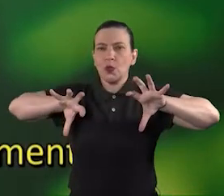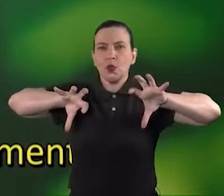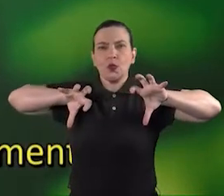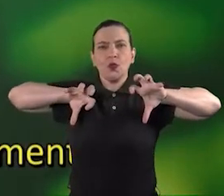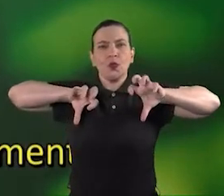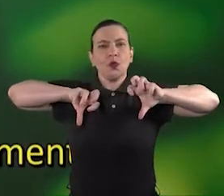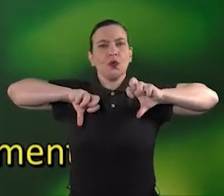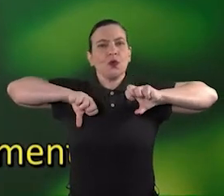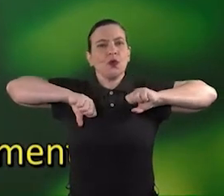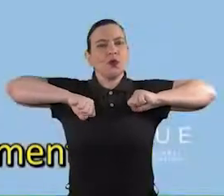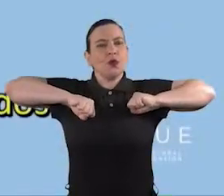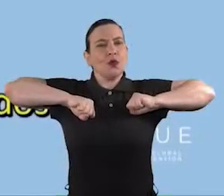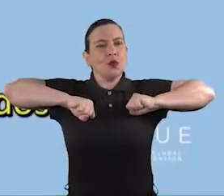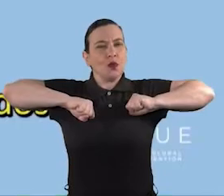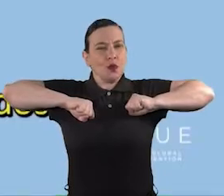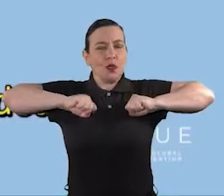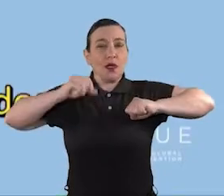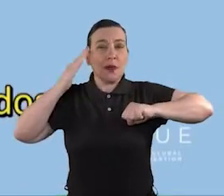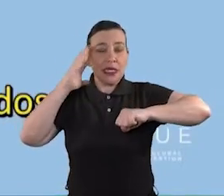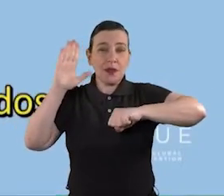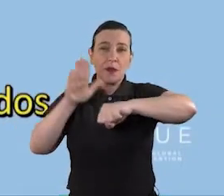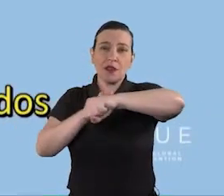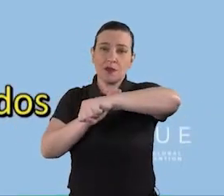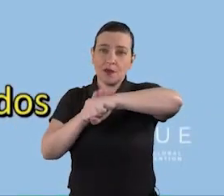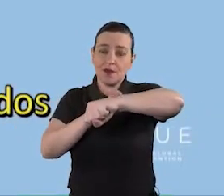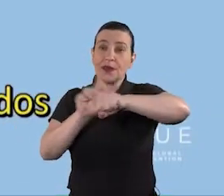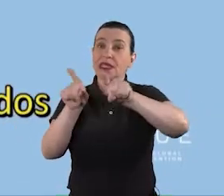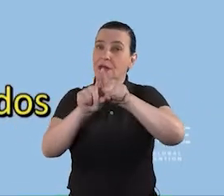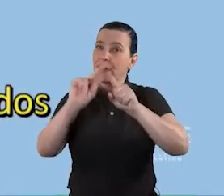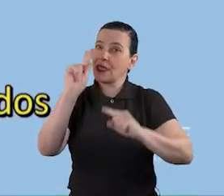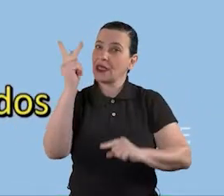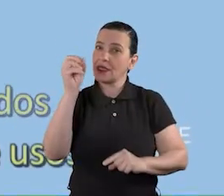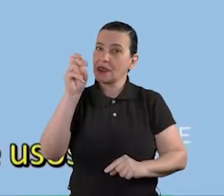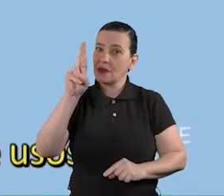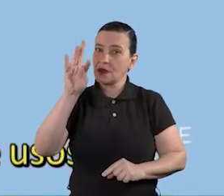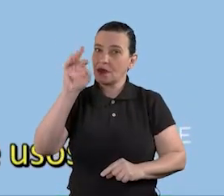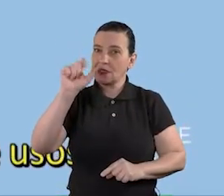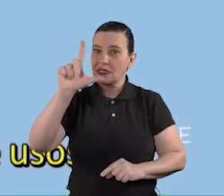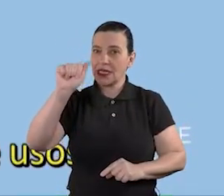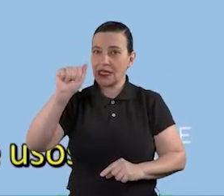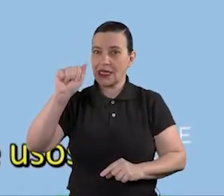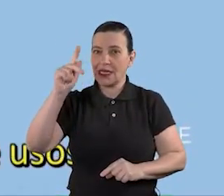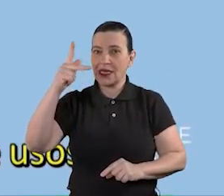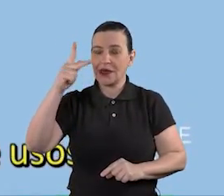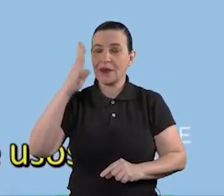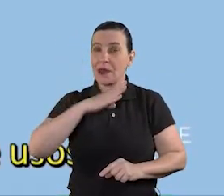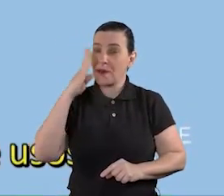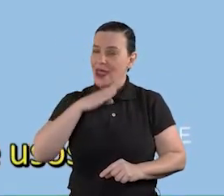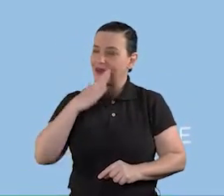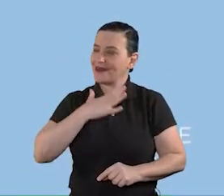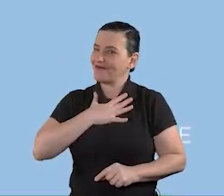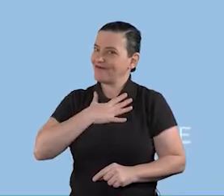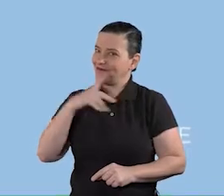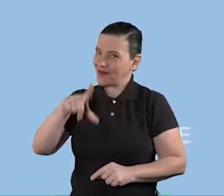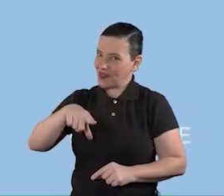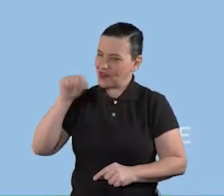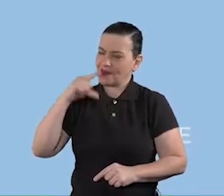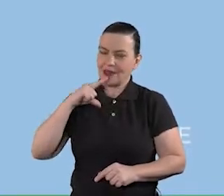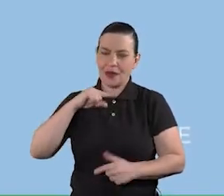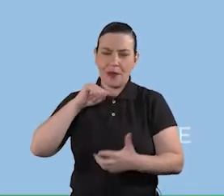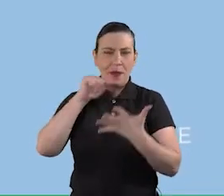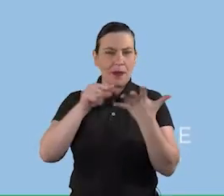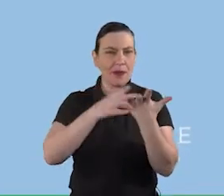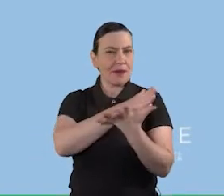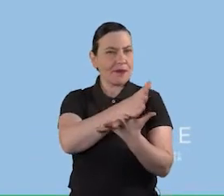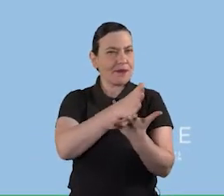aplicamos topicamente a hortelã pimenta continua sendo um dos meus olhos essenciais preferidos e tem uma ampla variedade de uso